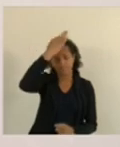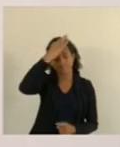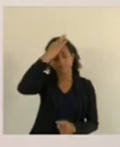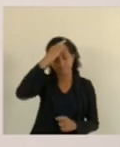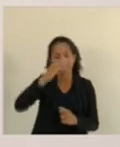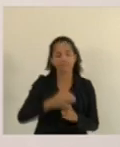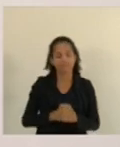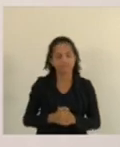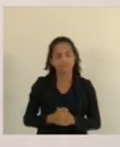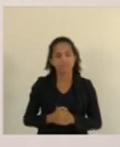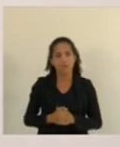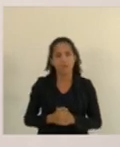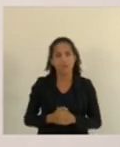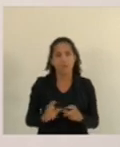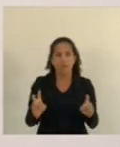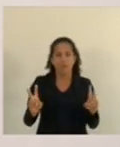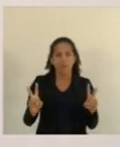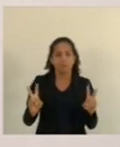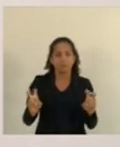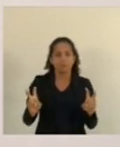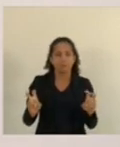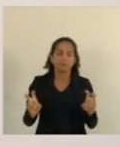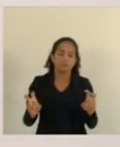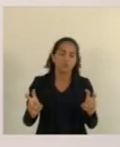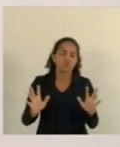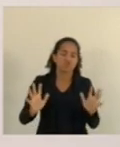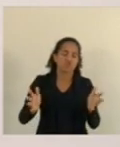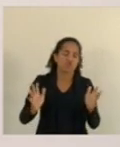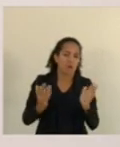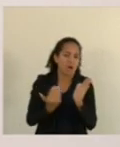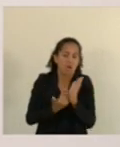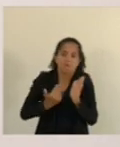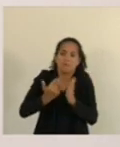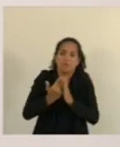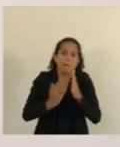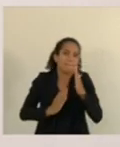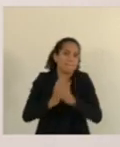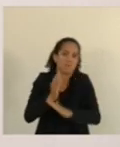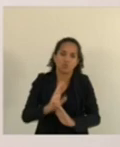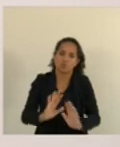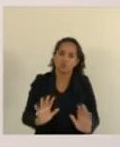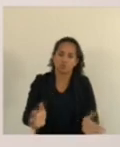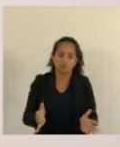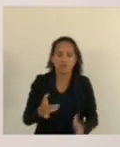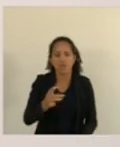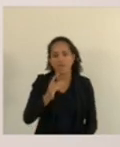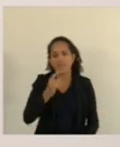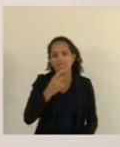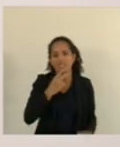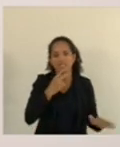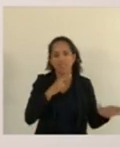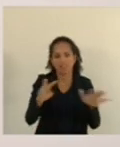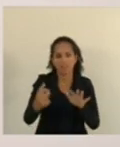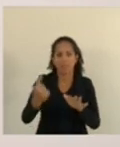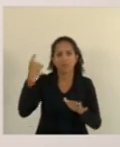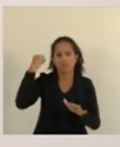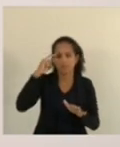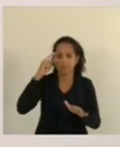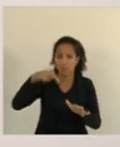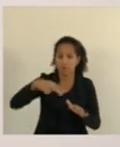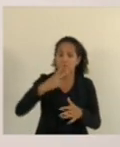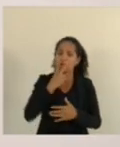é uma coisa que já extrapolou os limites. Nós vimos na semana passada aqui em Vitória